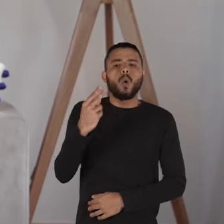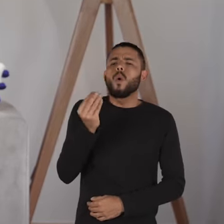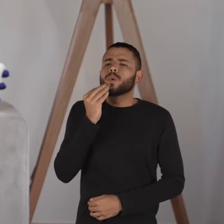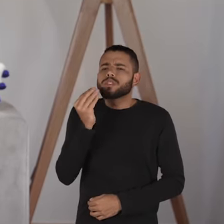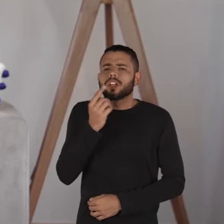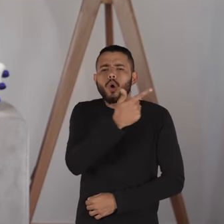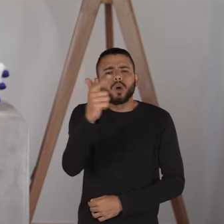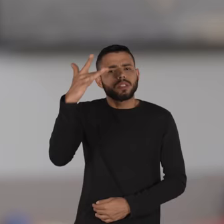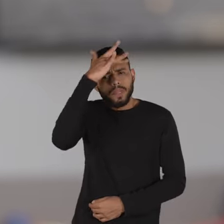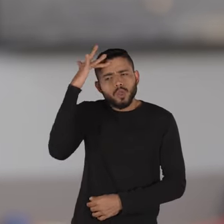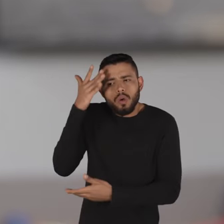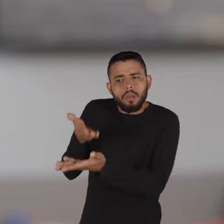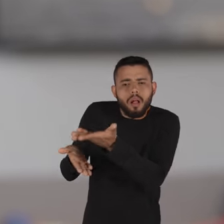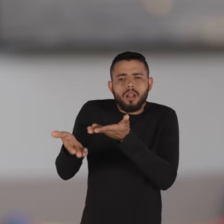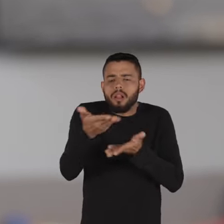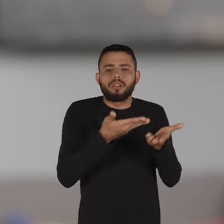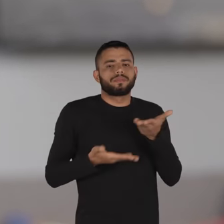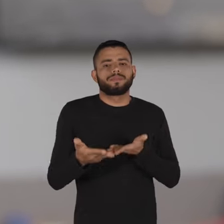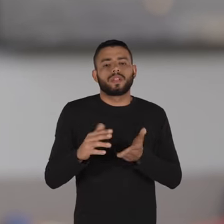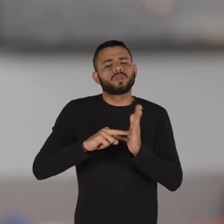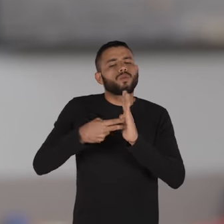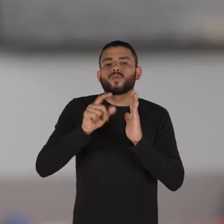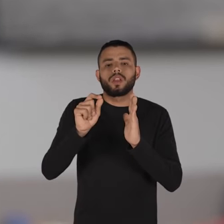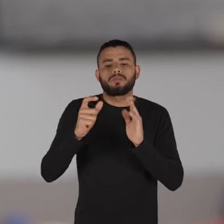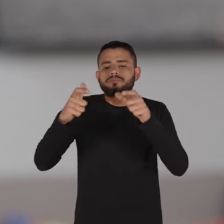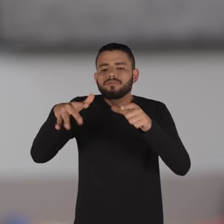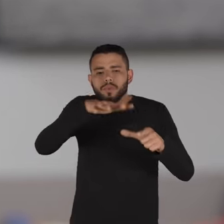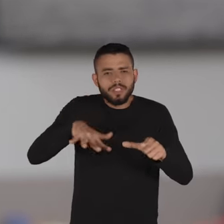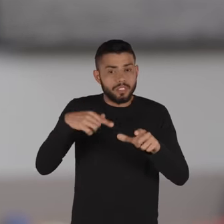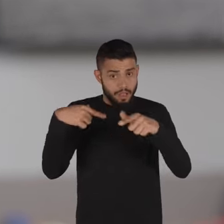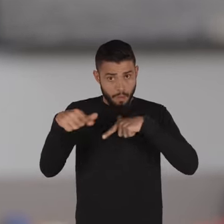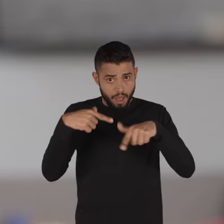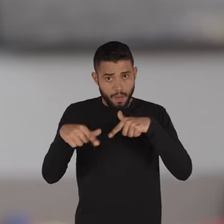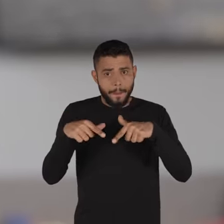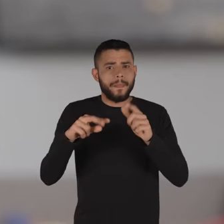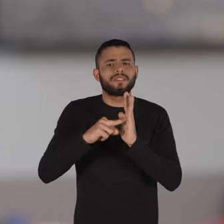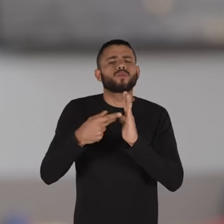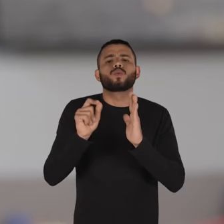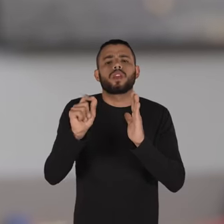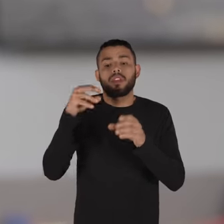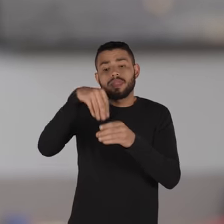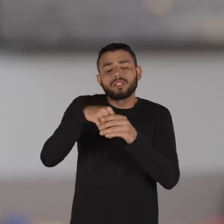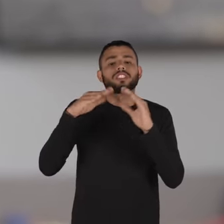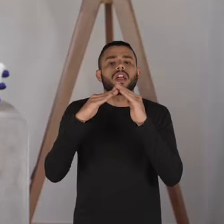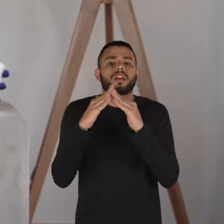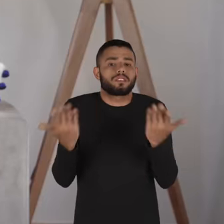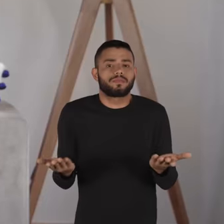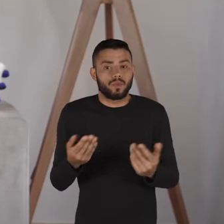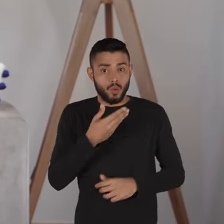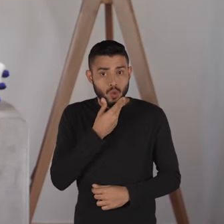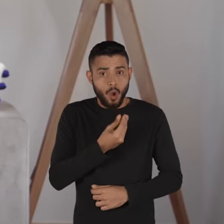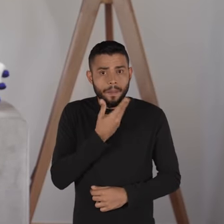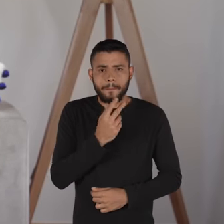abrir espaço para outras pessoas. Então, assim, isso significa o quê? Num ambiente de trabalho. Isso significa o quê dentro de casa? Os